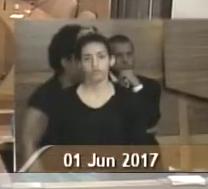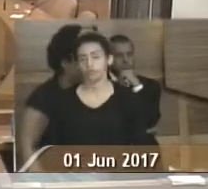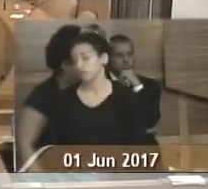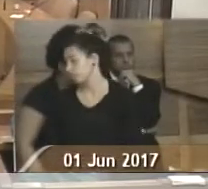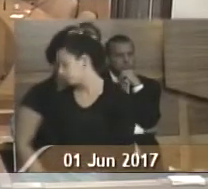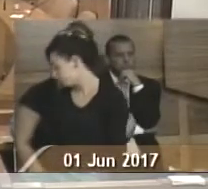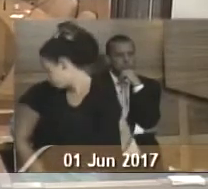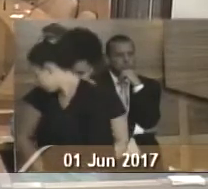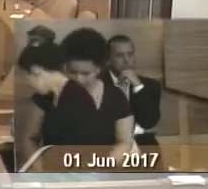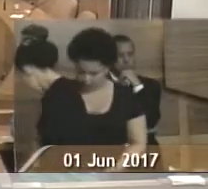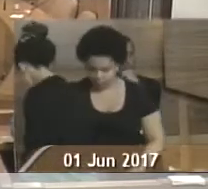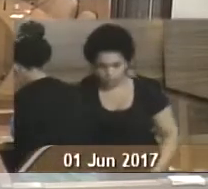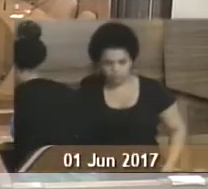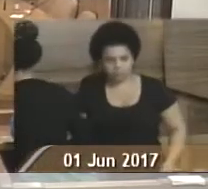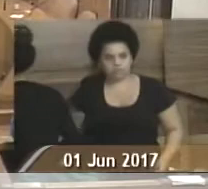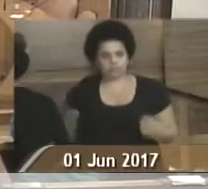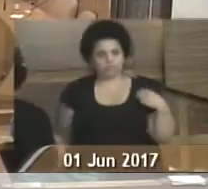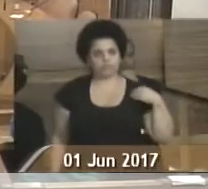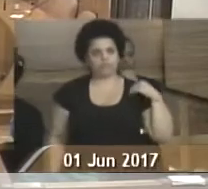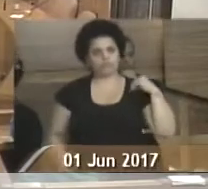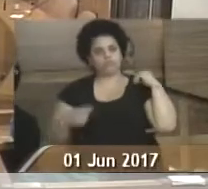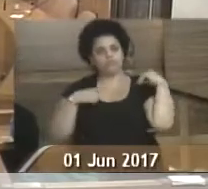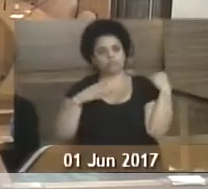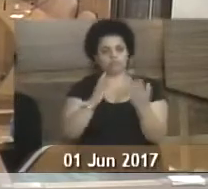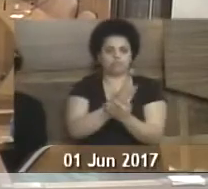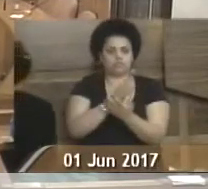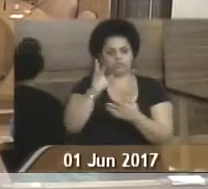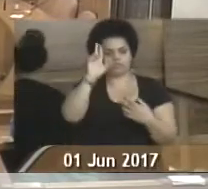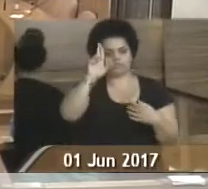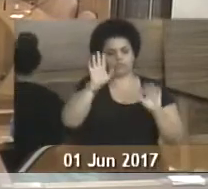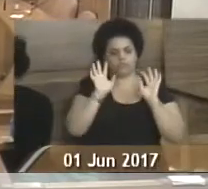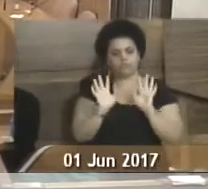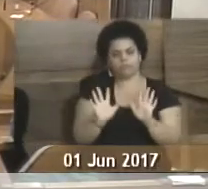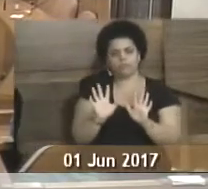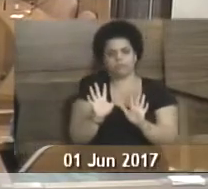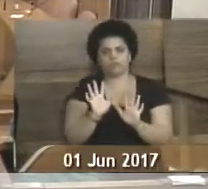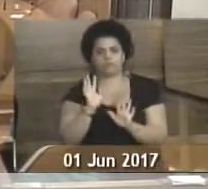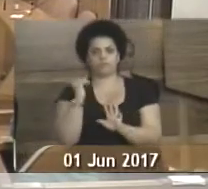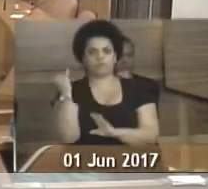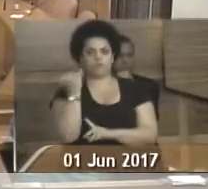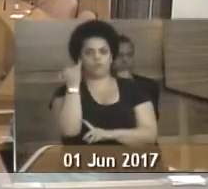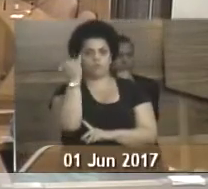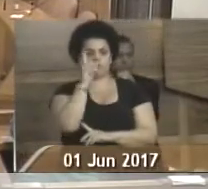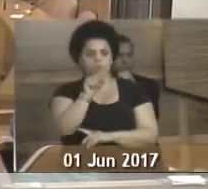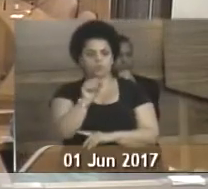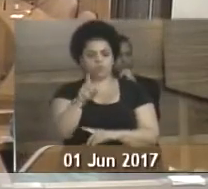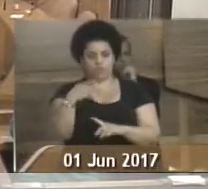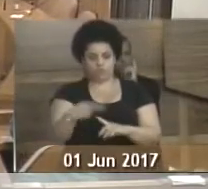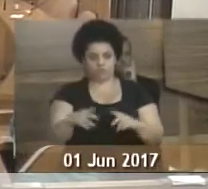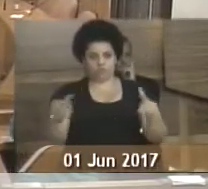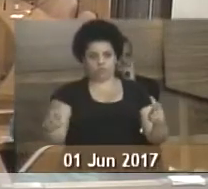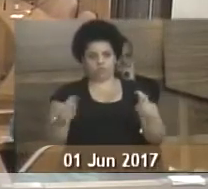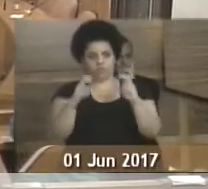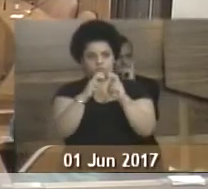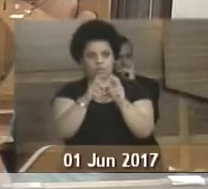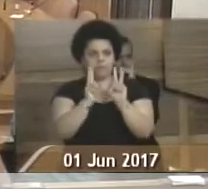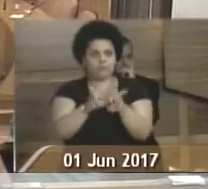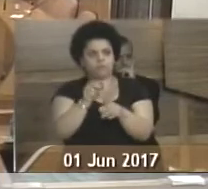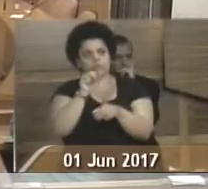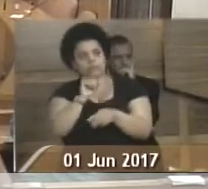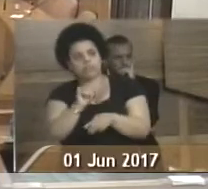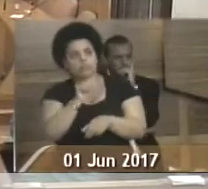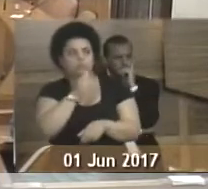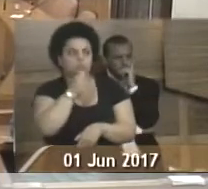pessoas de alguma secretaria, representantes. Mas, assim, o importante é que essa casa, mesmo